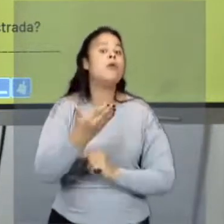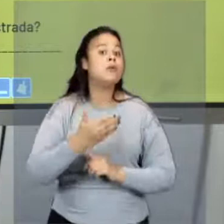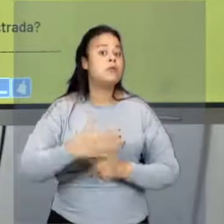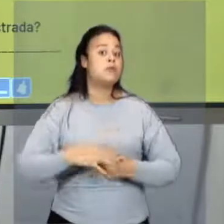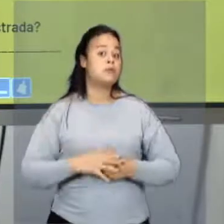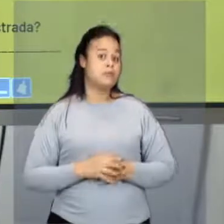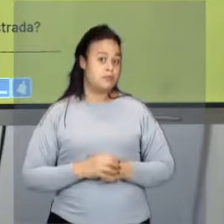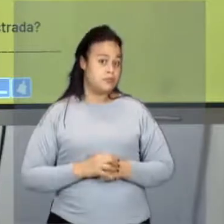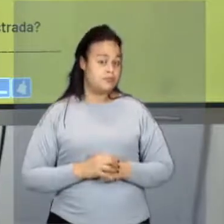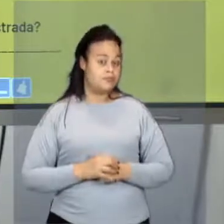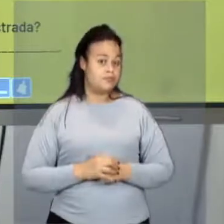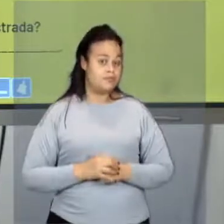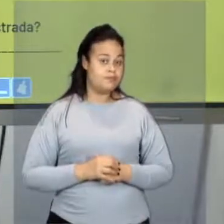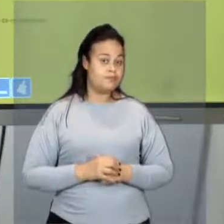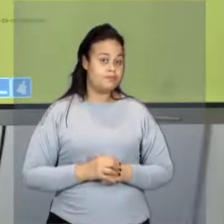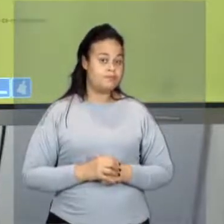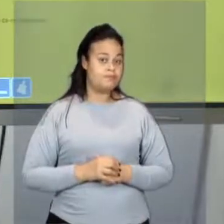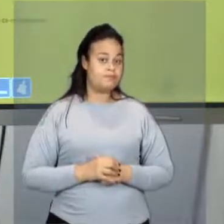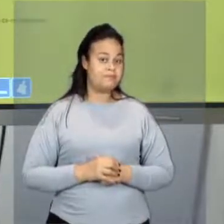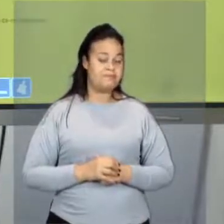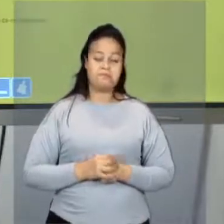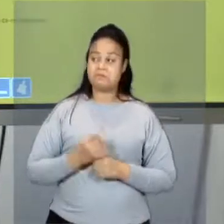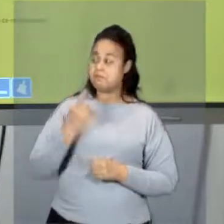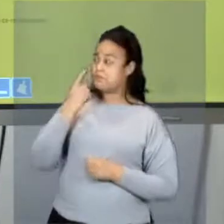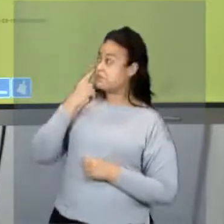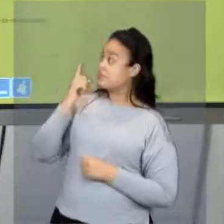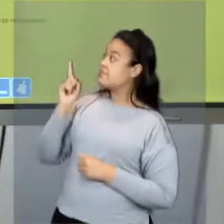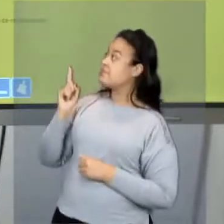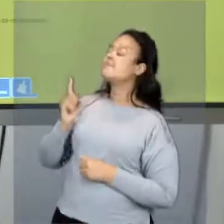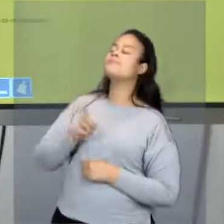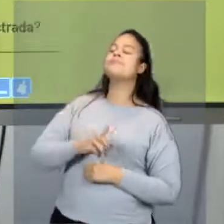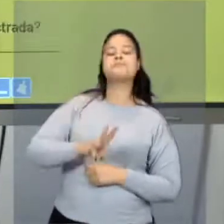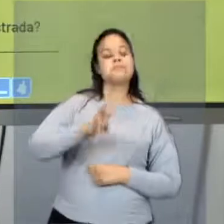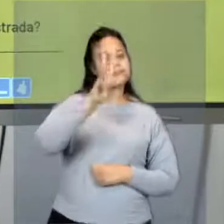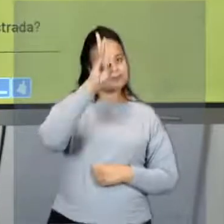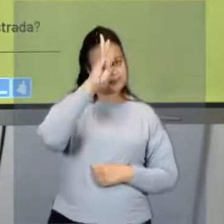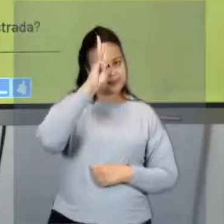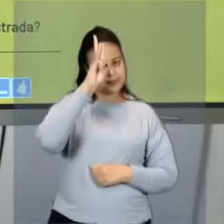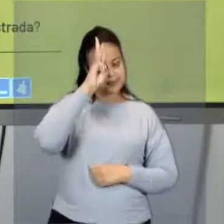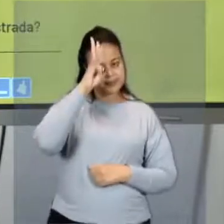que foi, peraí, na terça-feira.